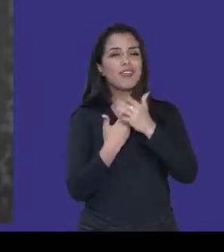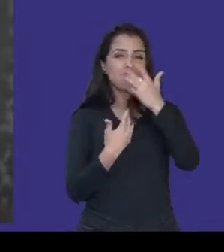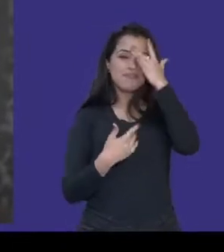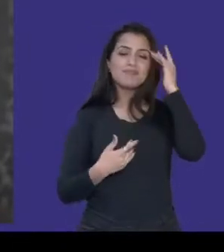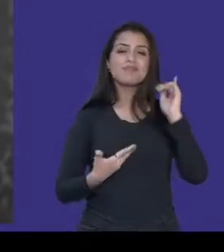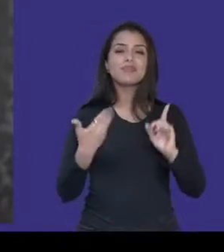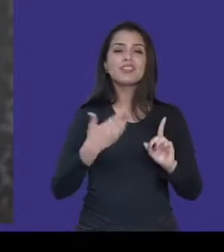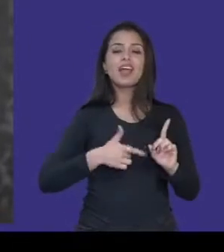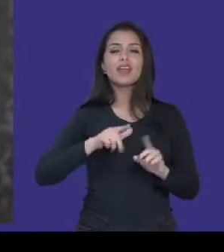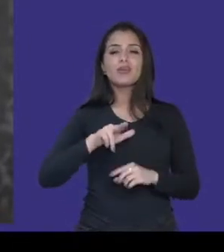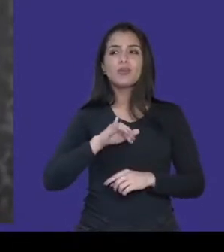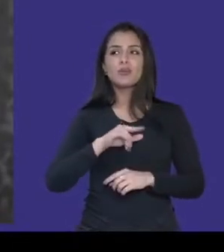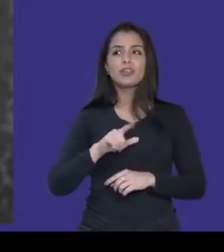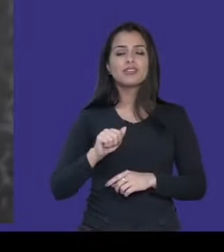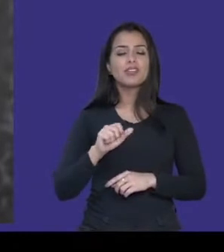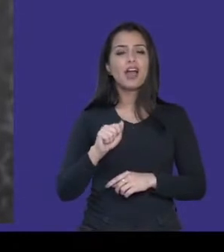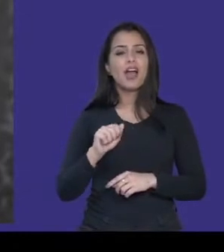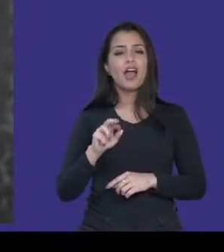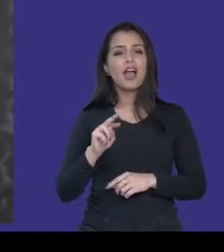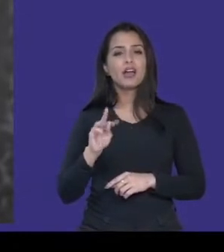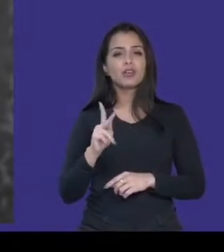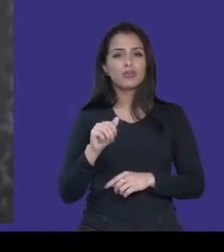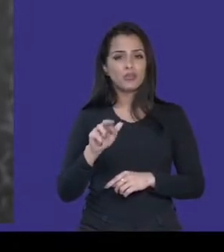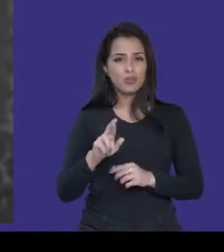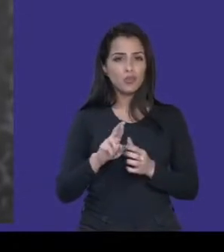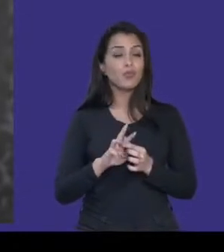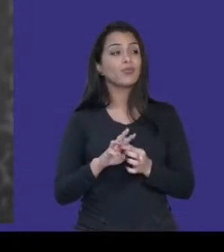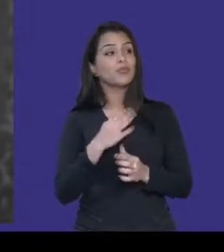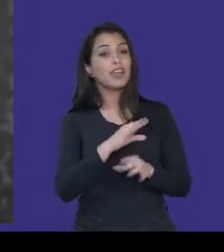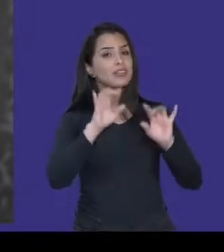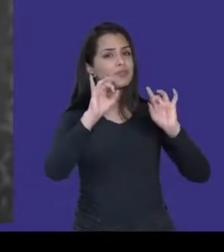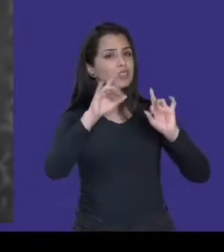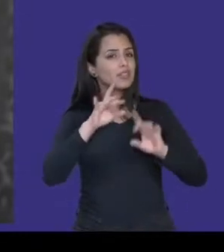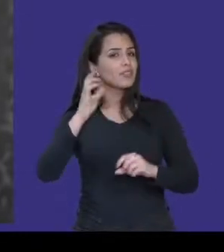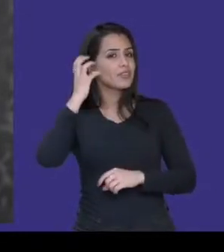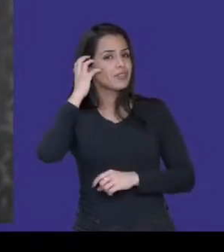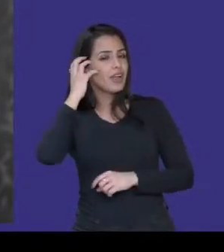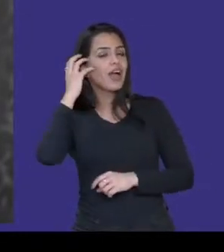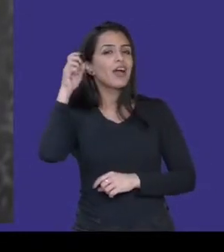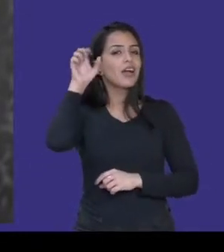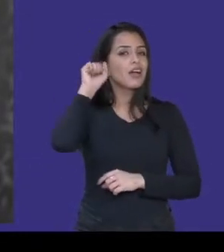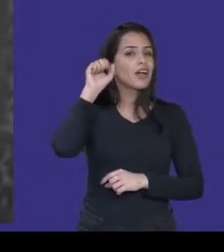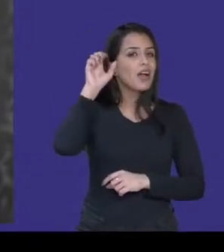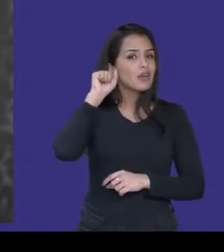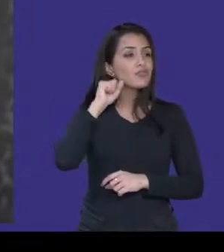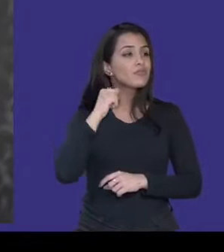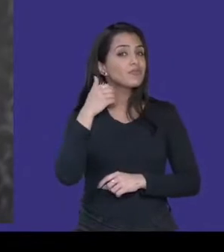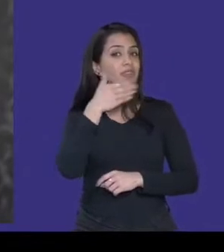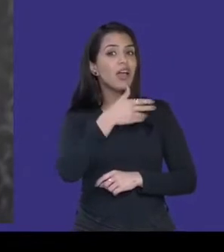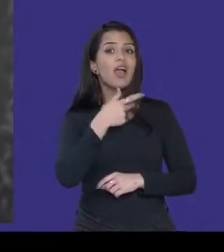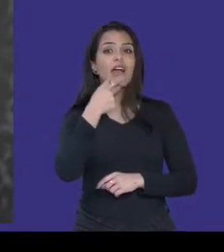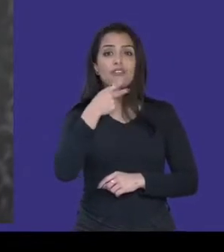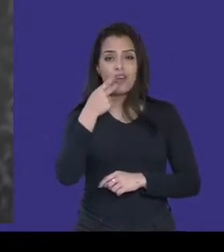o Luiz Arthur Ferrareto, que é especialista em rádio, em áudio, e ele, além de escrever